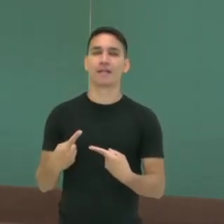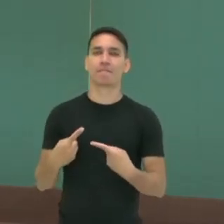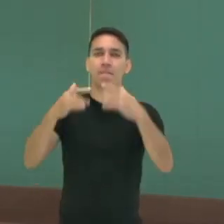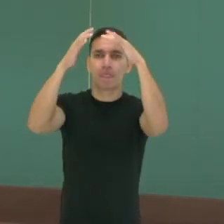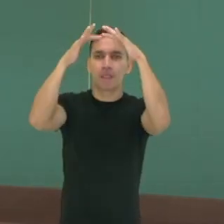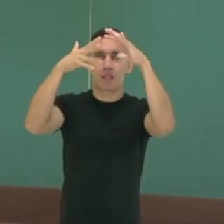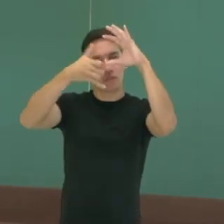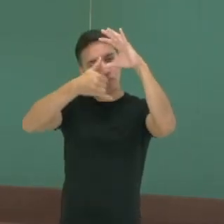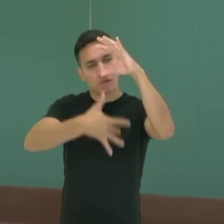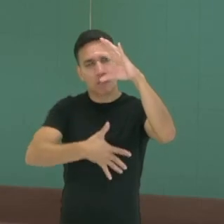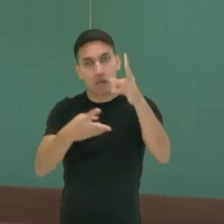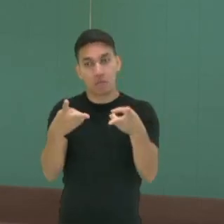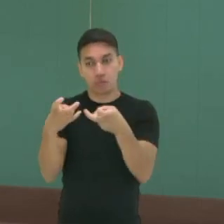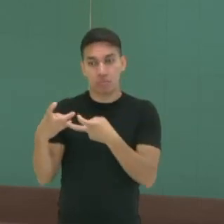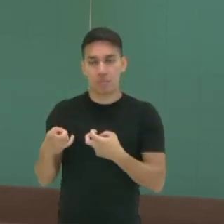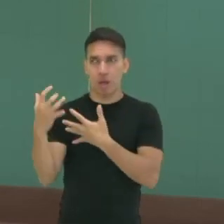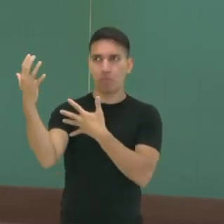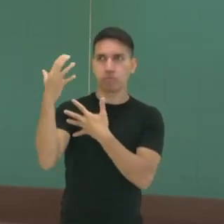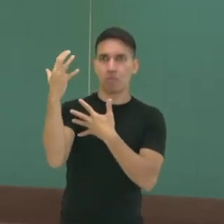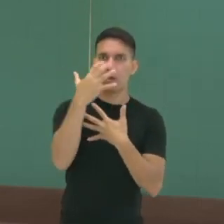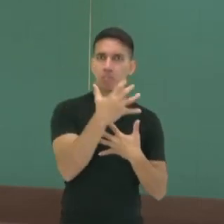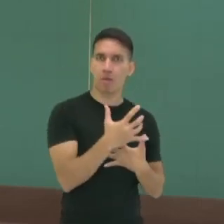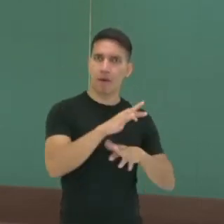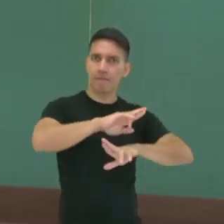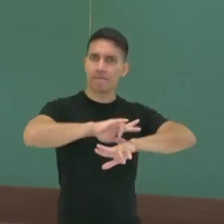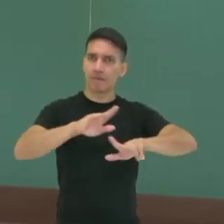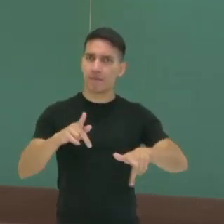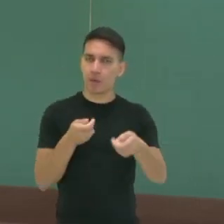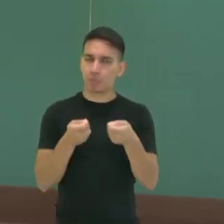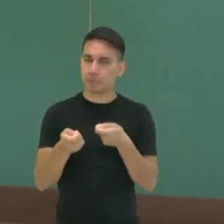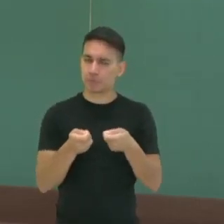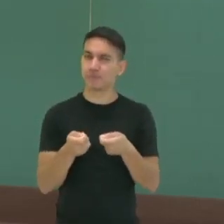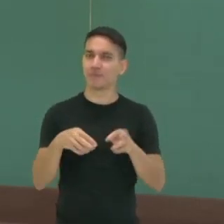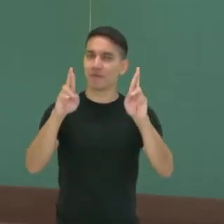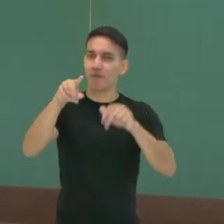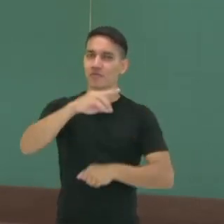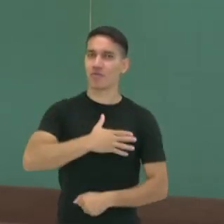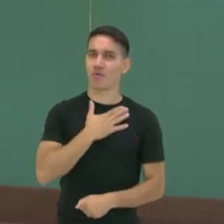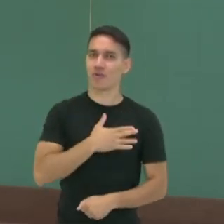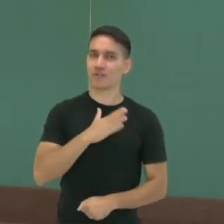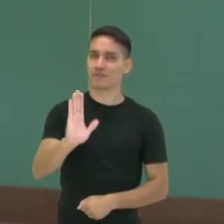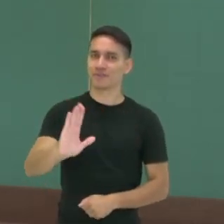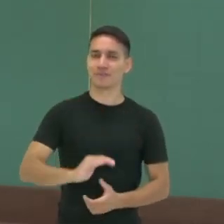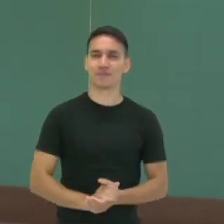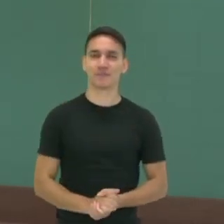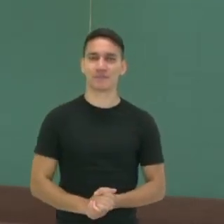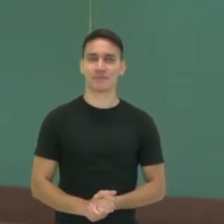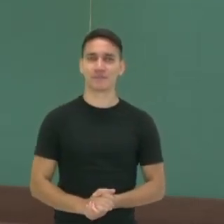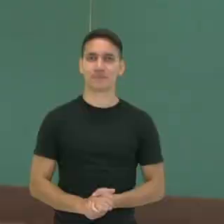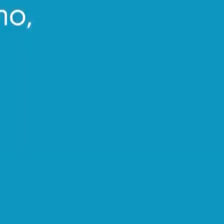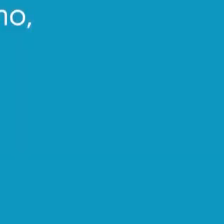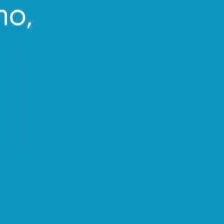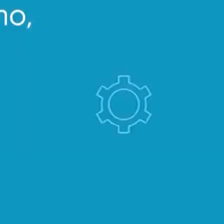percepção, os estímulos, a coordenação nervosa. Espero que vocês tenham gostado e até breve!